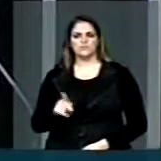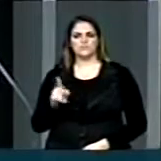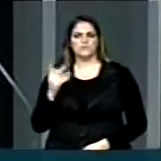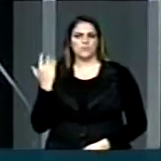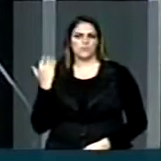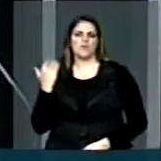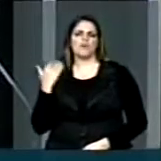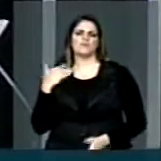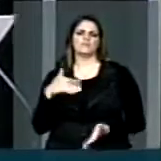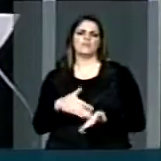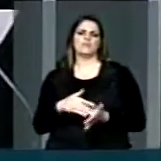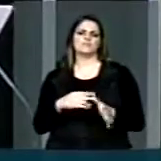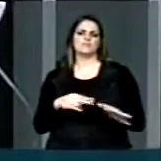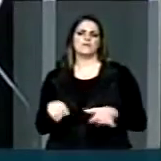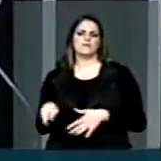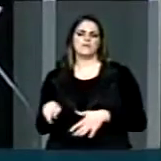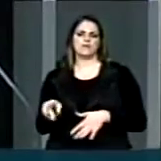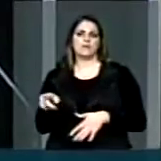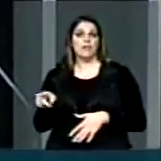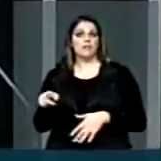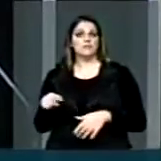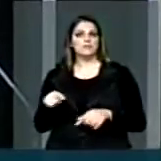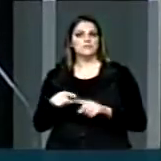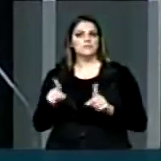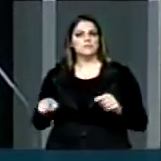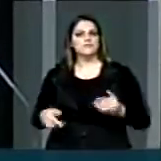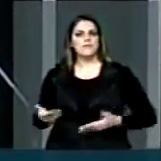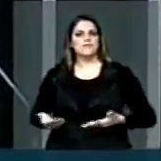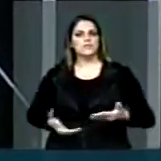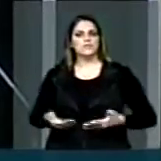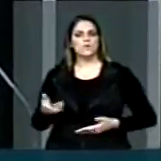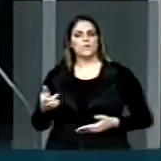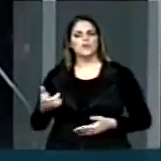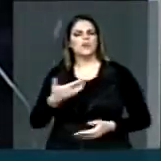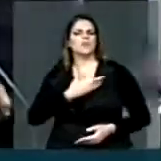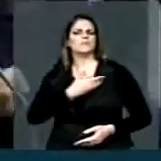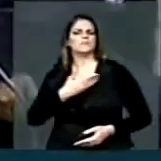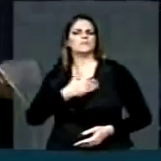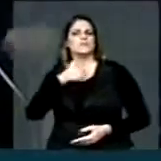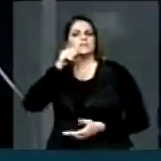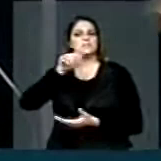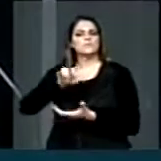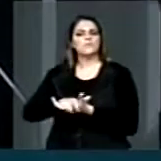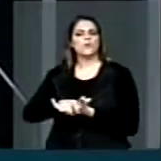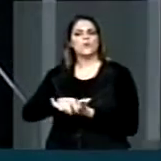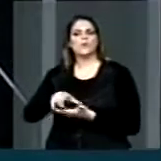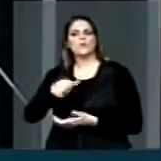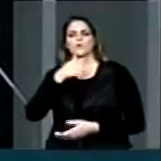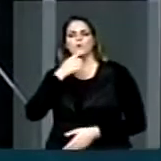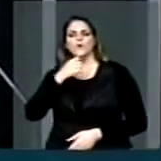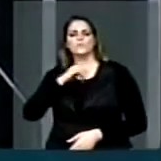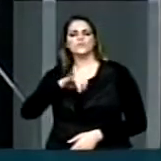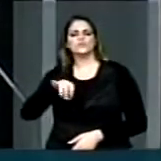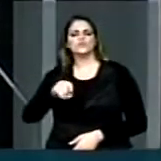passada, quando veio a falecer, minha amiga pessoal, esposa do professor Jonas Espolador,